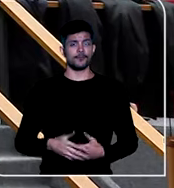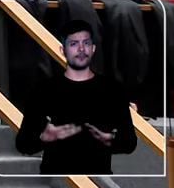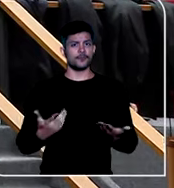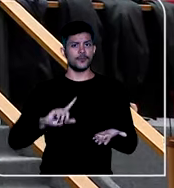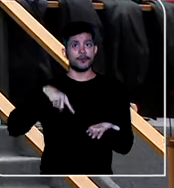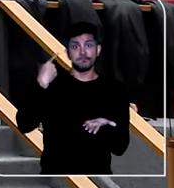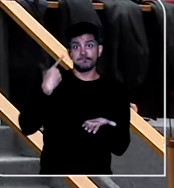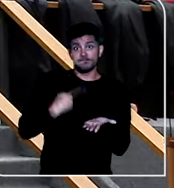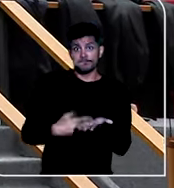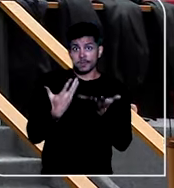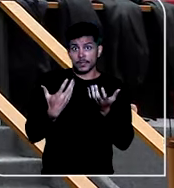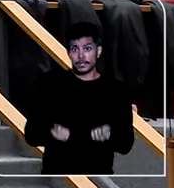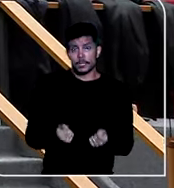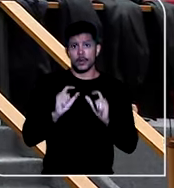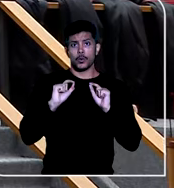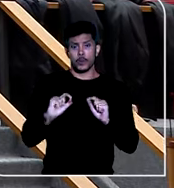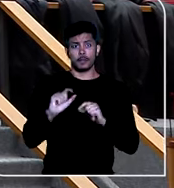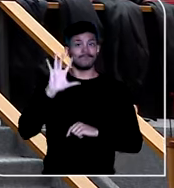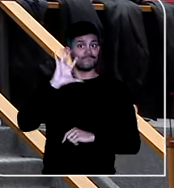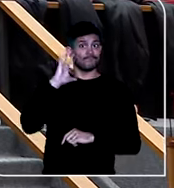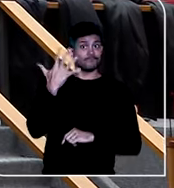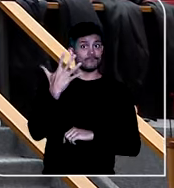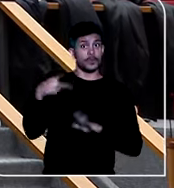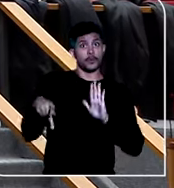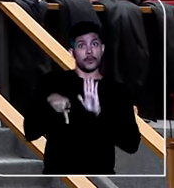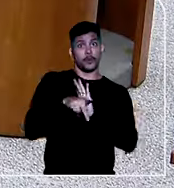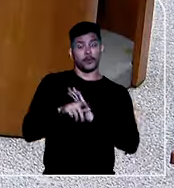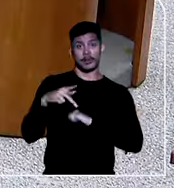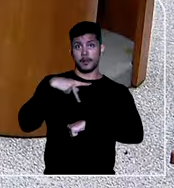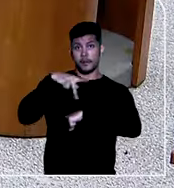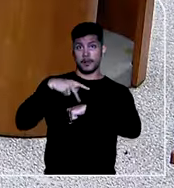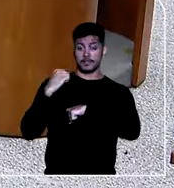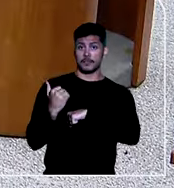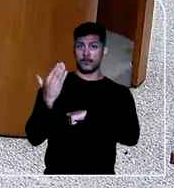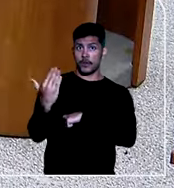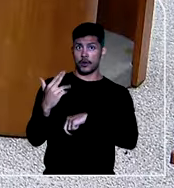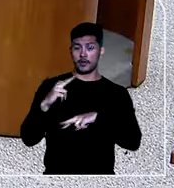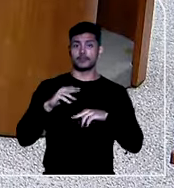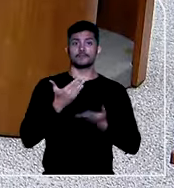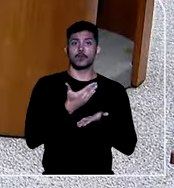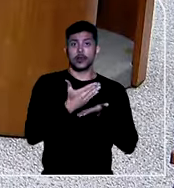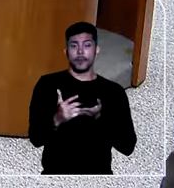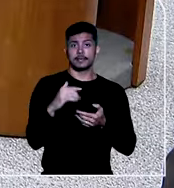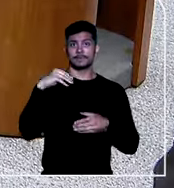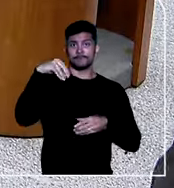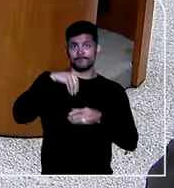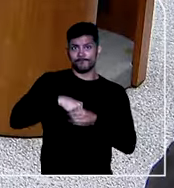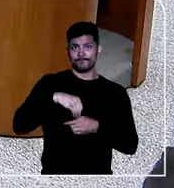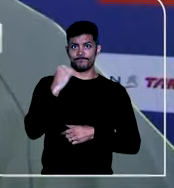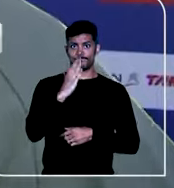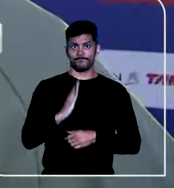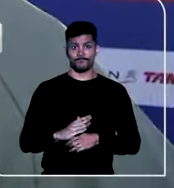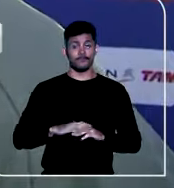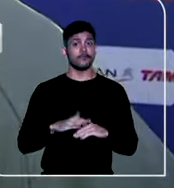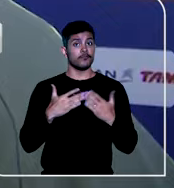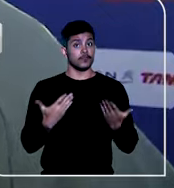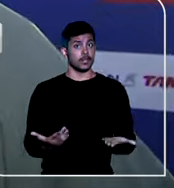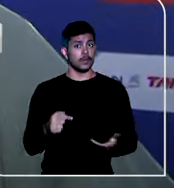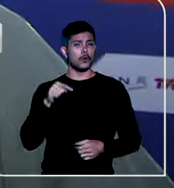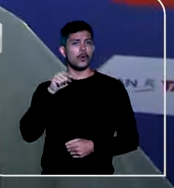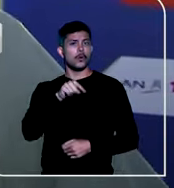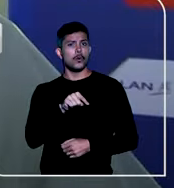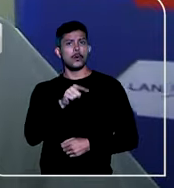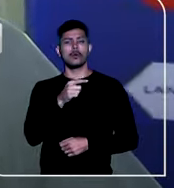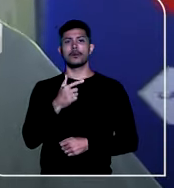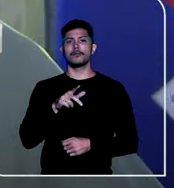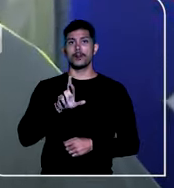A homologação reconhece como válida a decisão estrangeira para que ela tenha efeitos no Brasil. Desta forma, Robinho terá